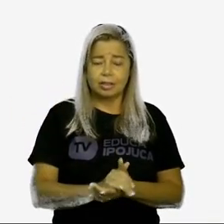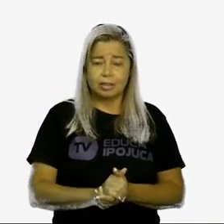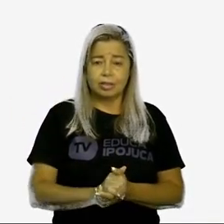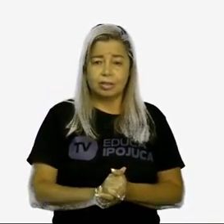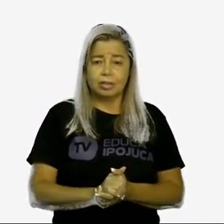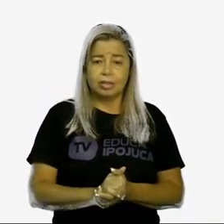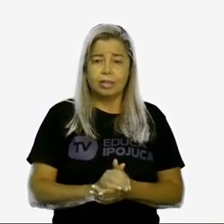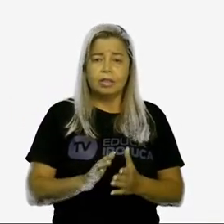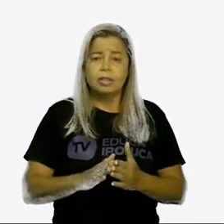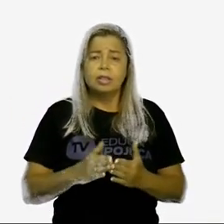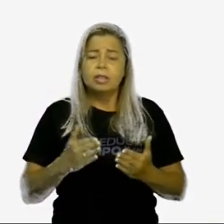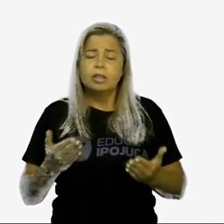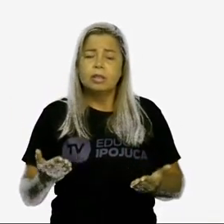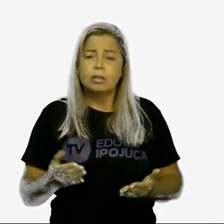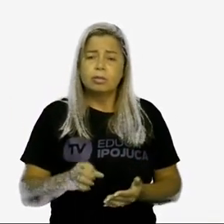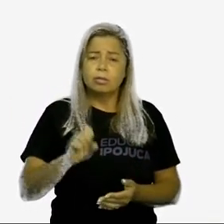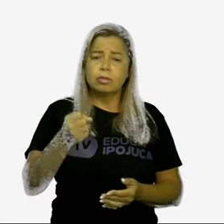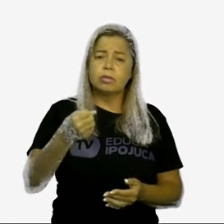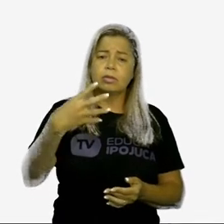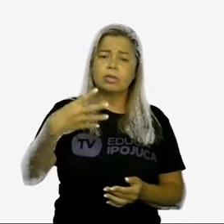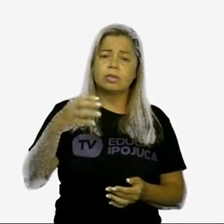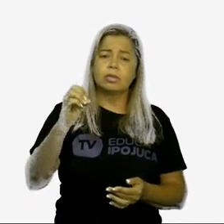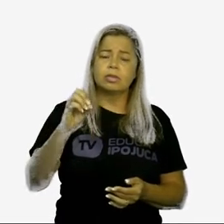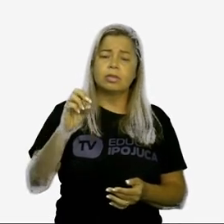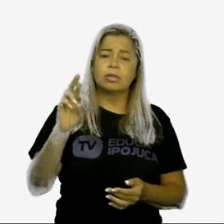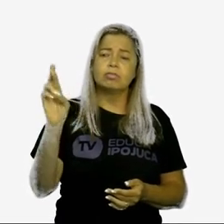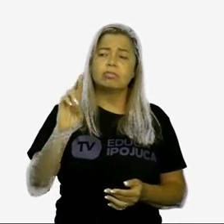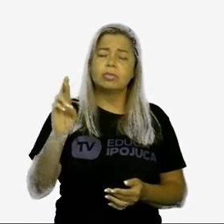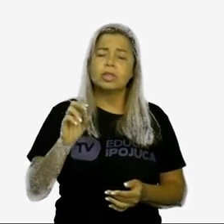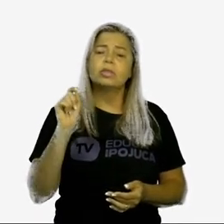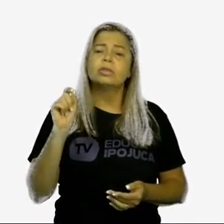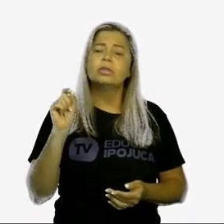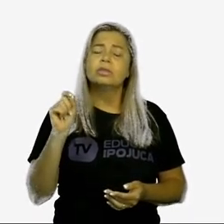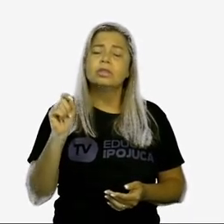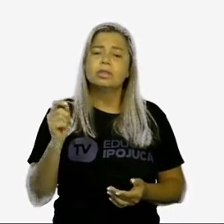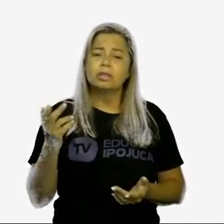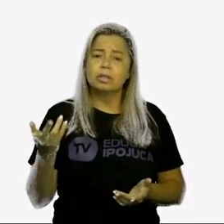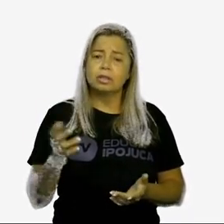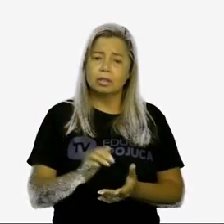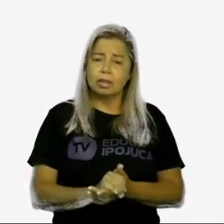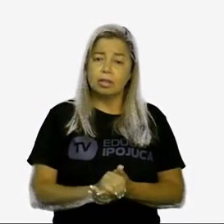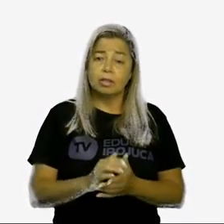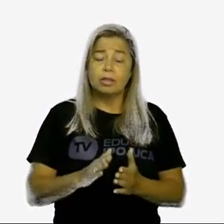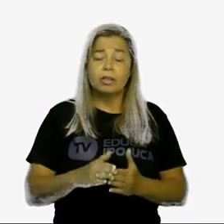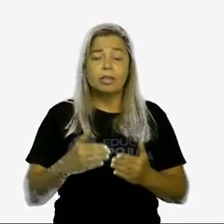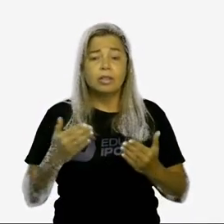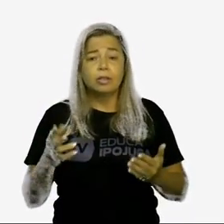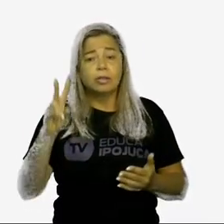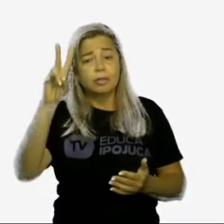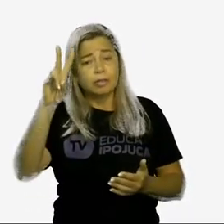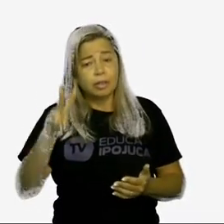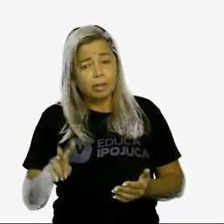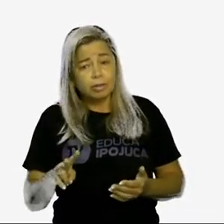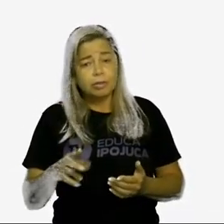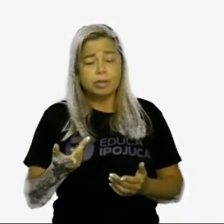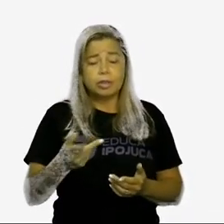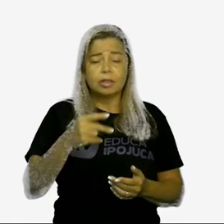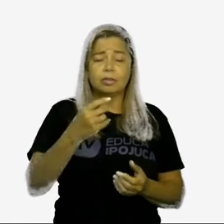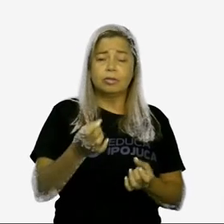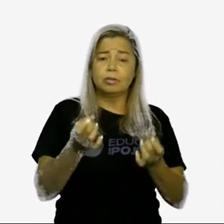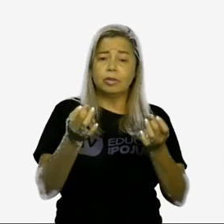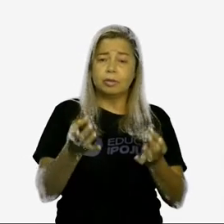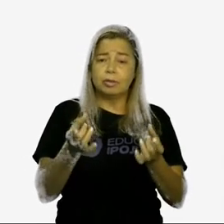corresponde a esse R 840,00? É o valor da comissão de 6%.